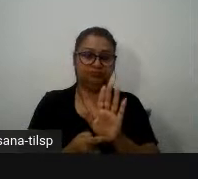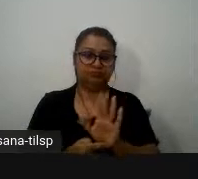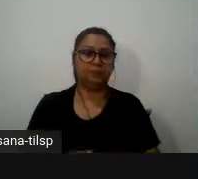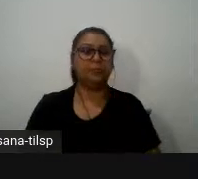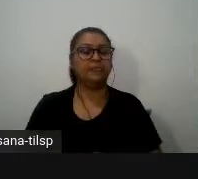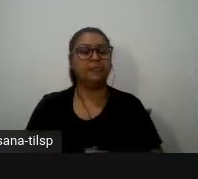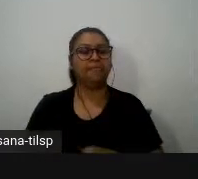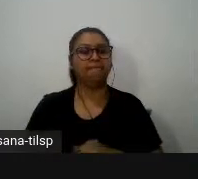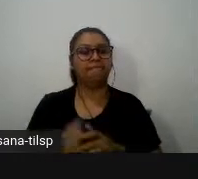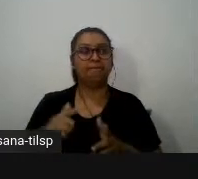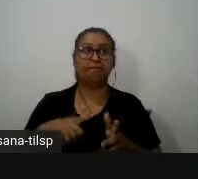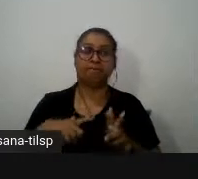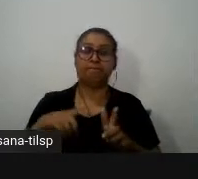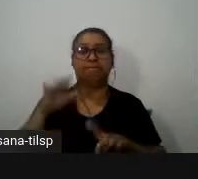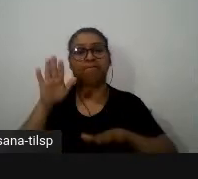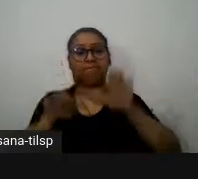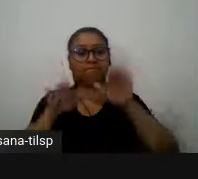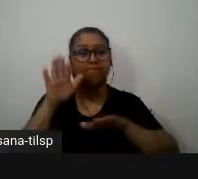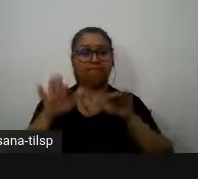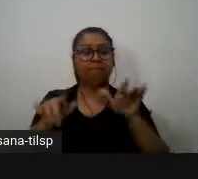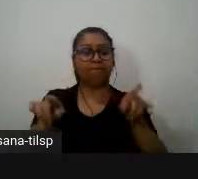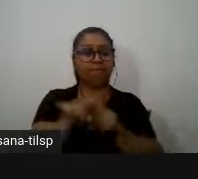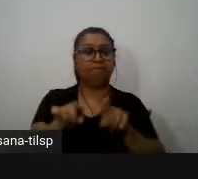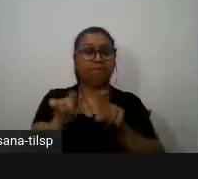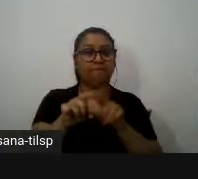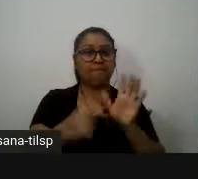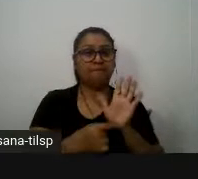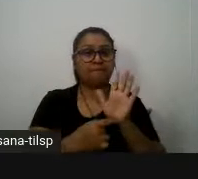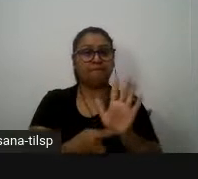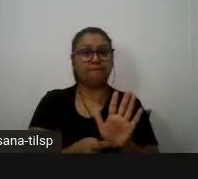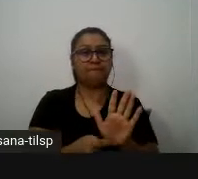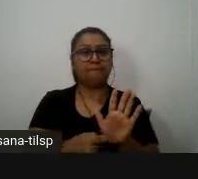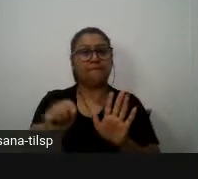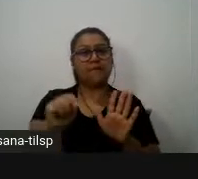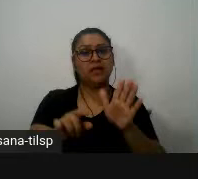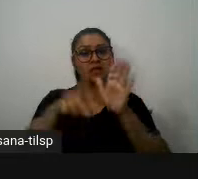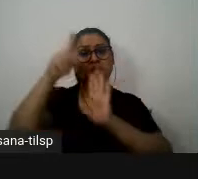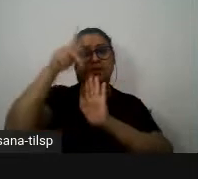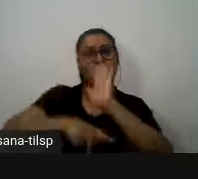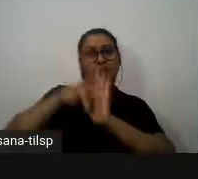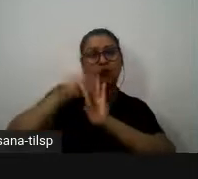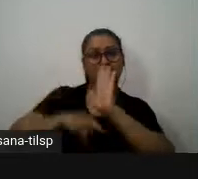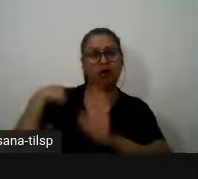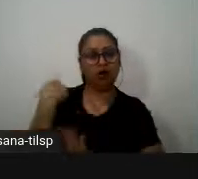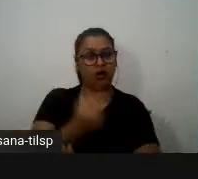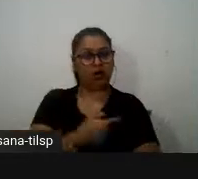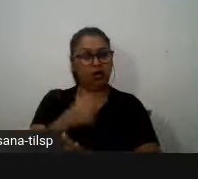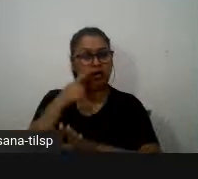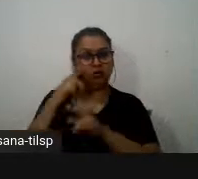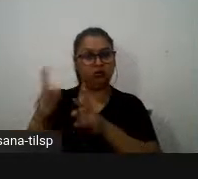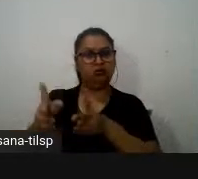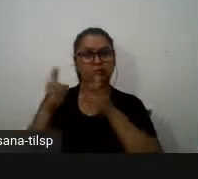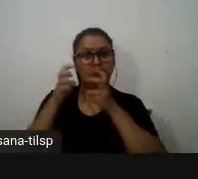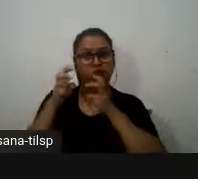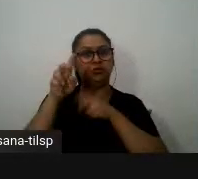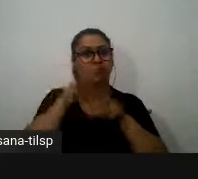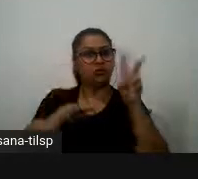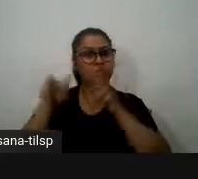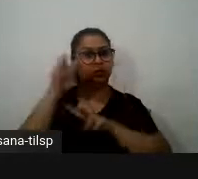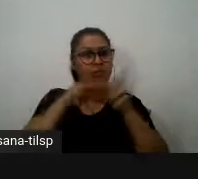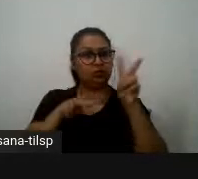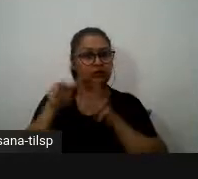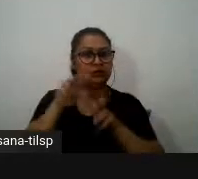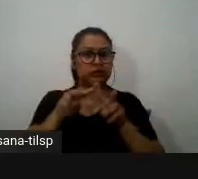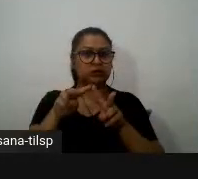paralelamente a esta noção de textos e no âmbito deste projeto quando nós observamos o corpus quando o analisamos que é um